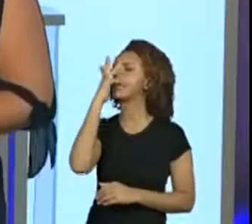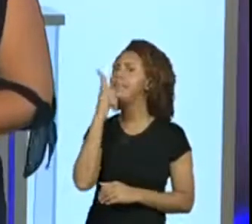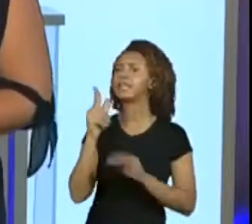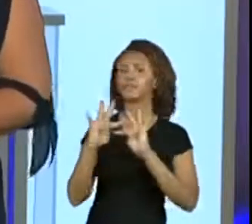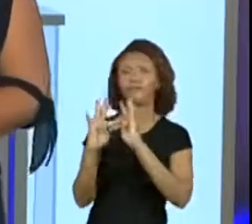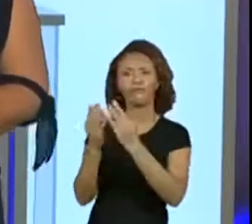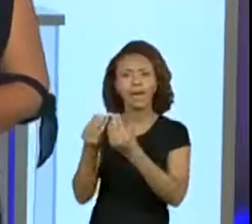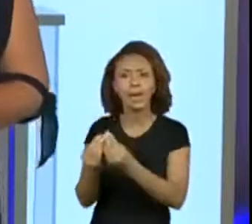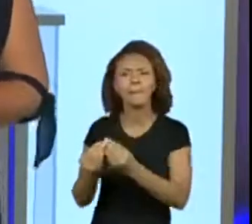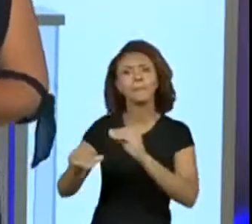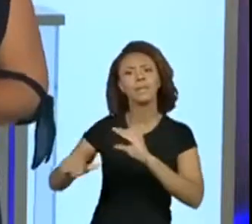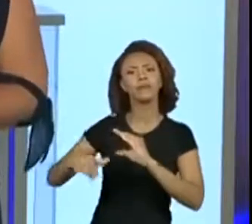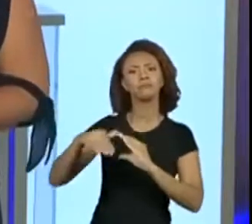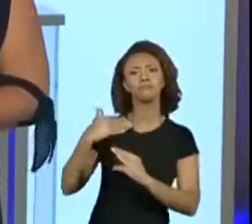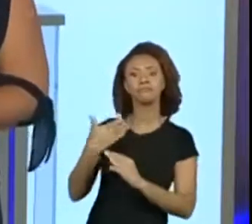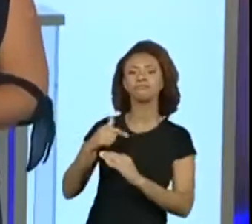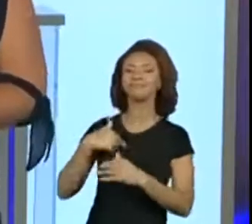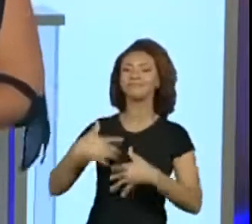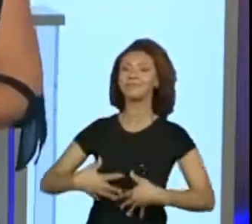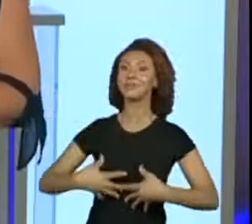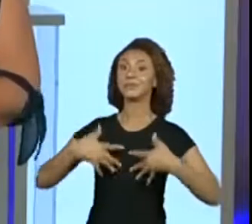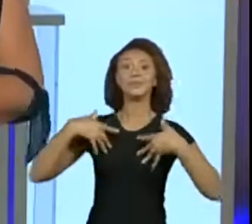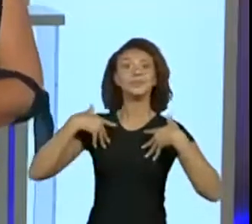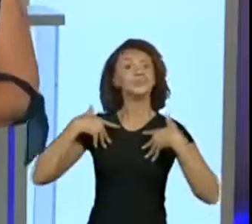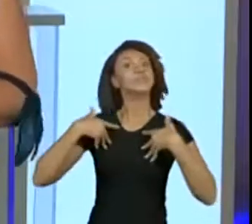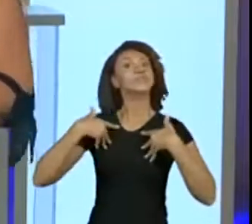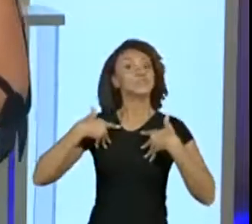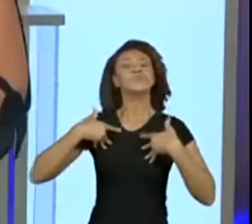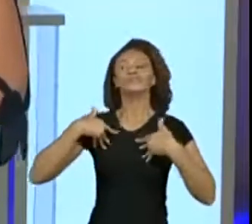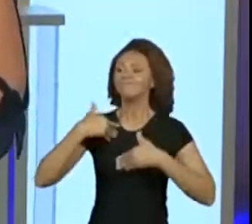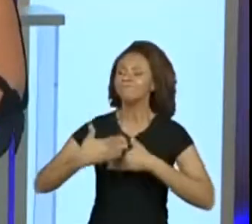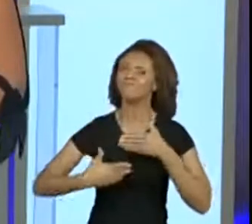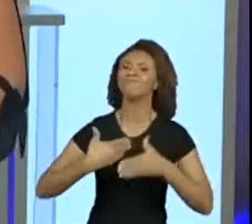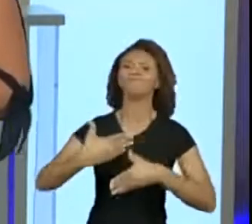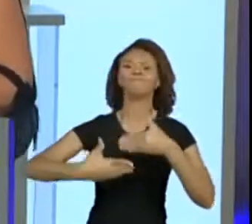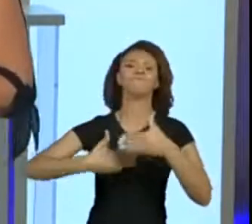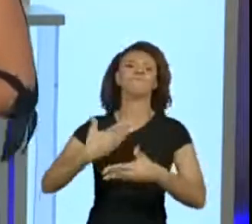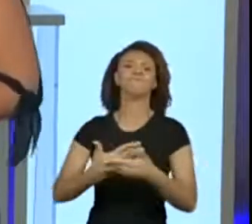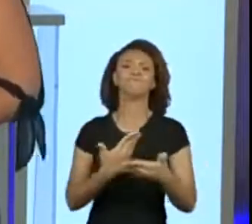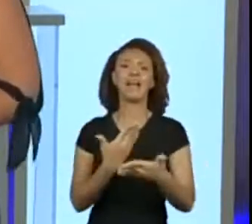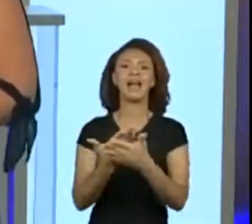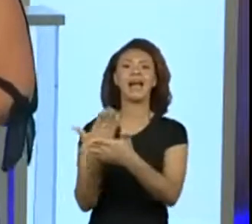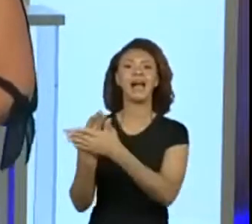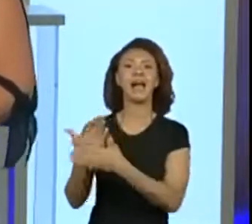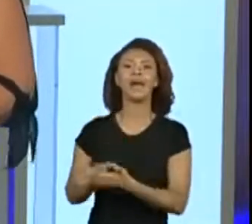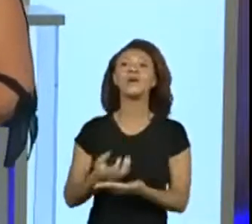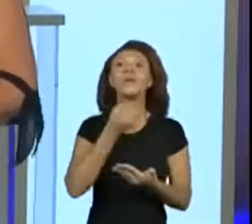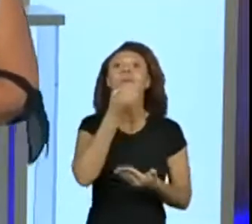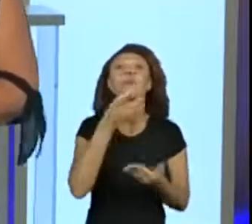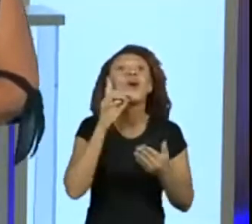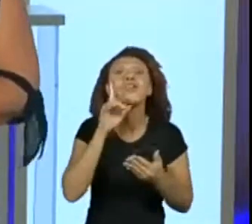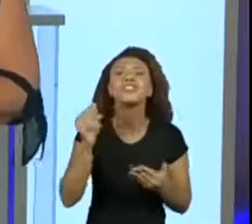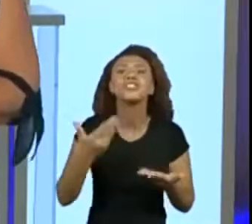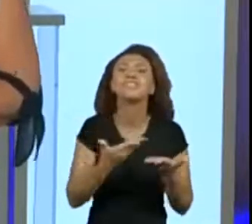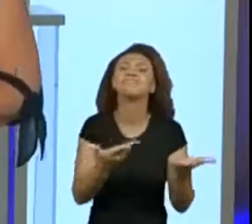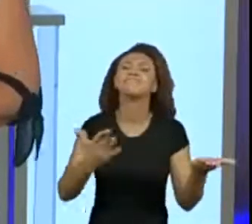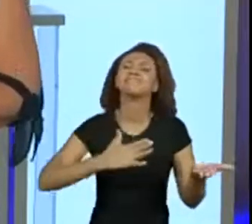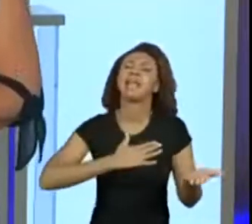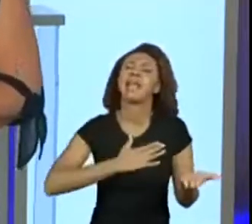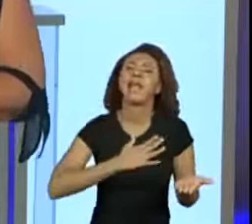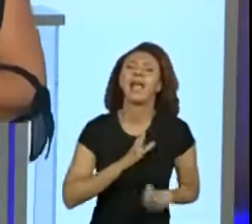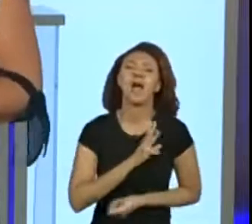uma família, né? E isso vai dando energia para a gente continuar e superar aí todos os obstáculos. Bom dia, meus amores! Bom dia,